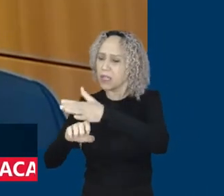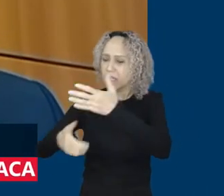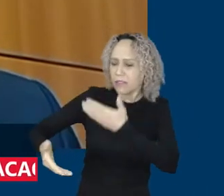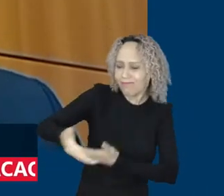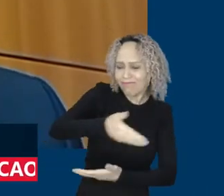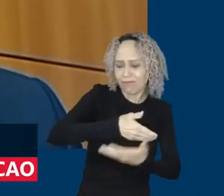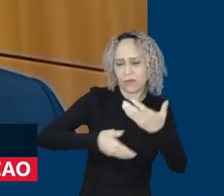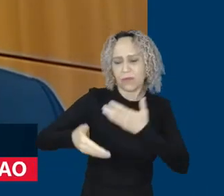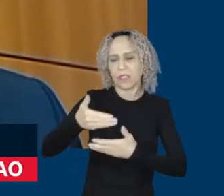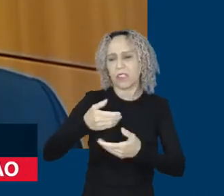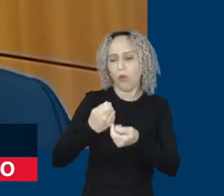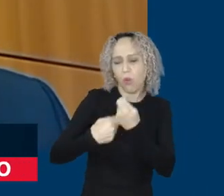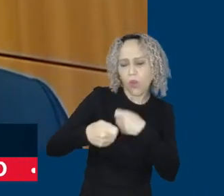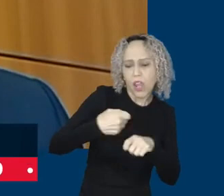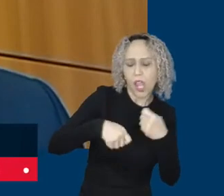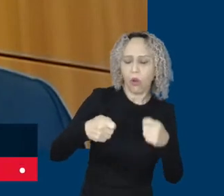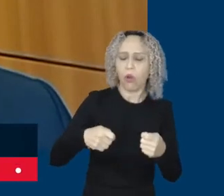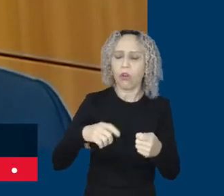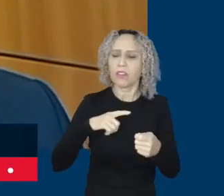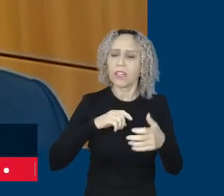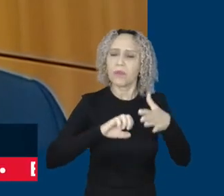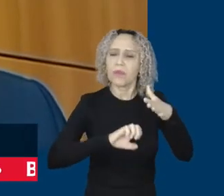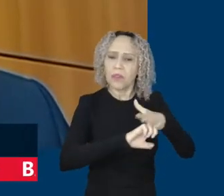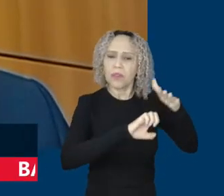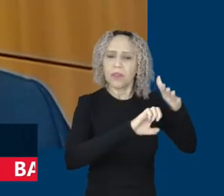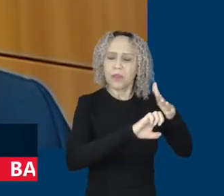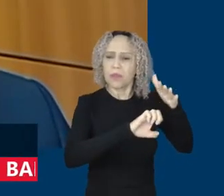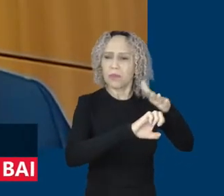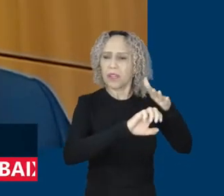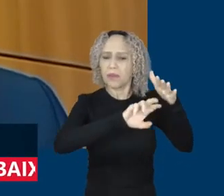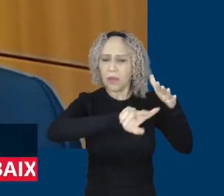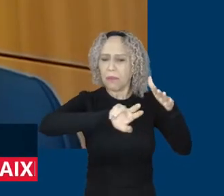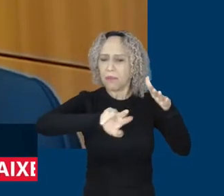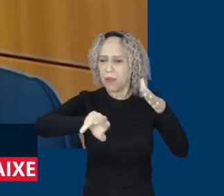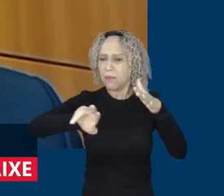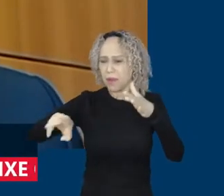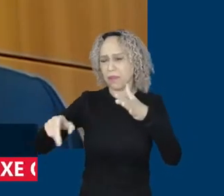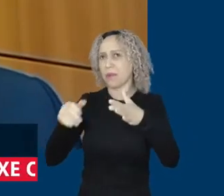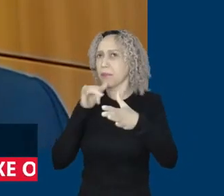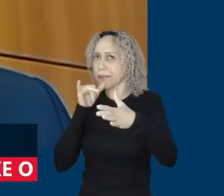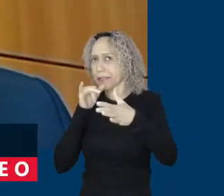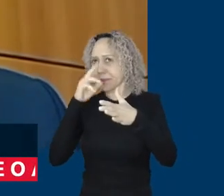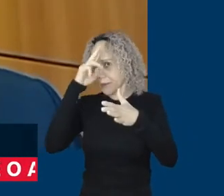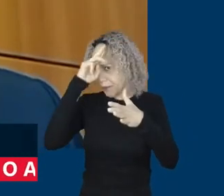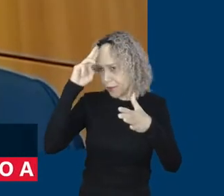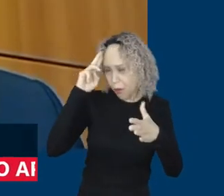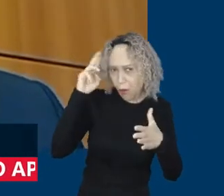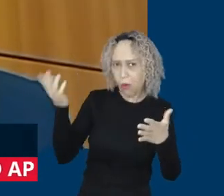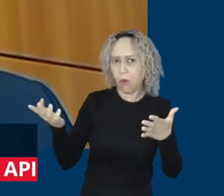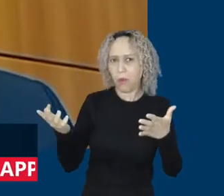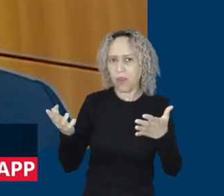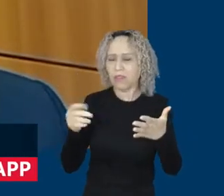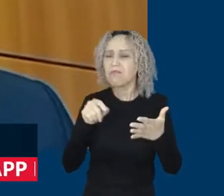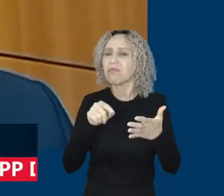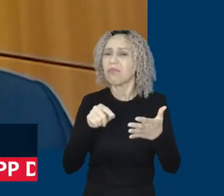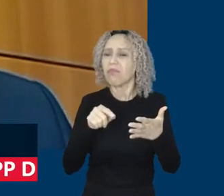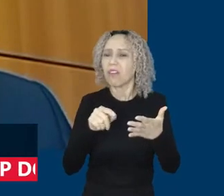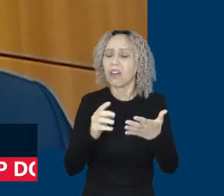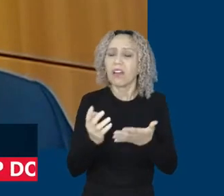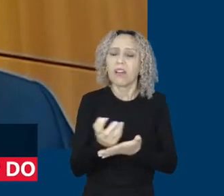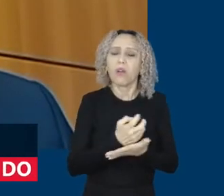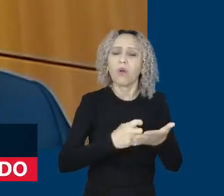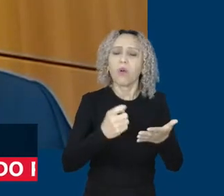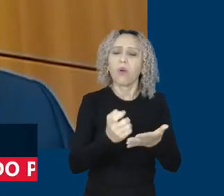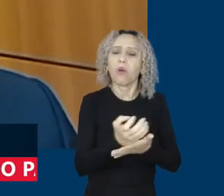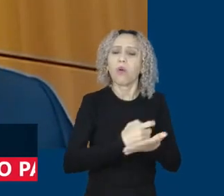de negócio, nós temos empresas que se dizem de transporte, né, com tributações, as mais